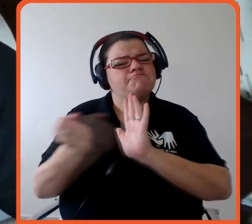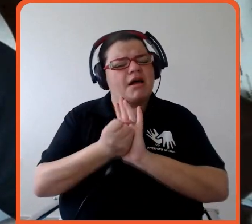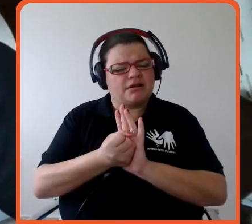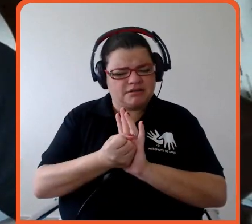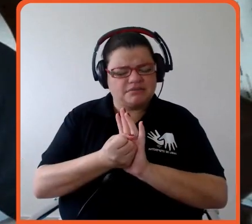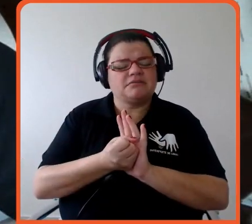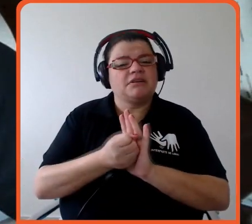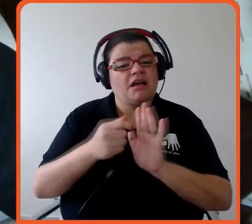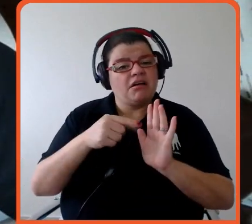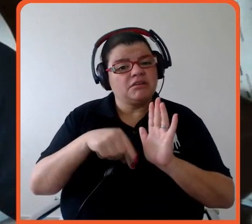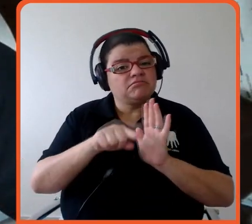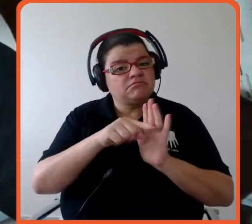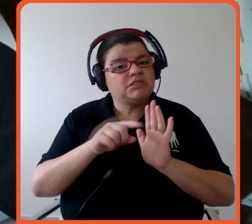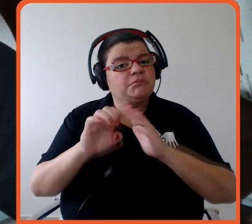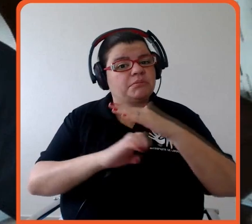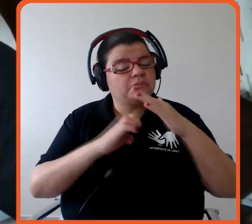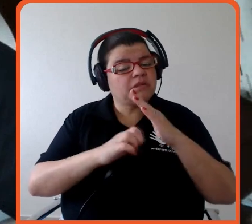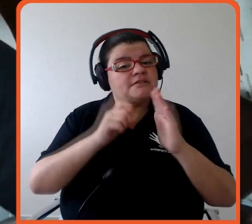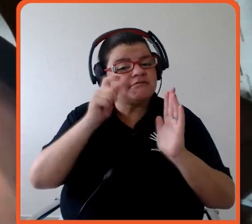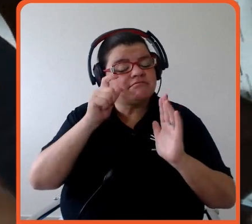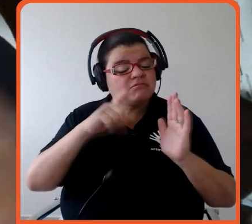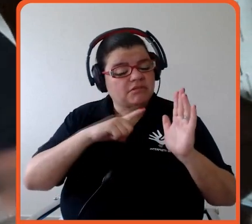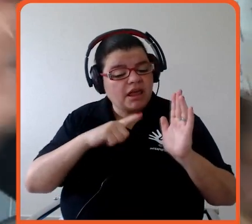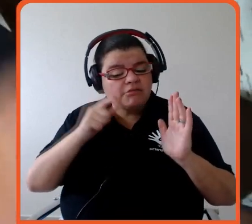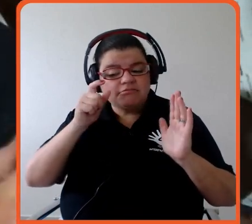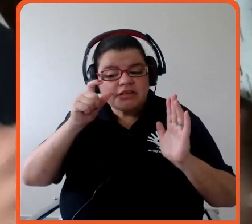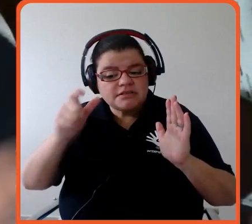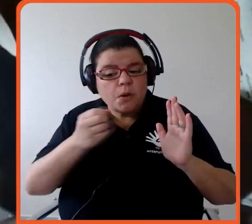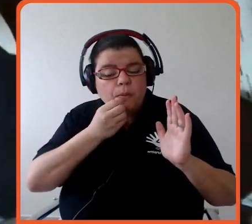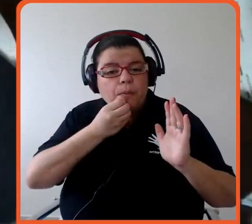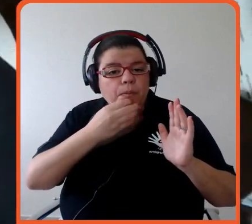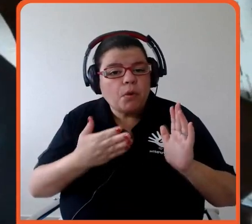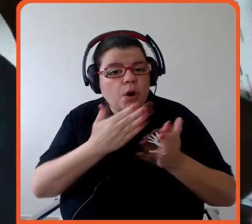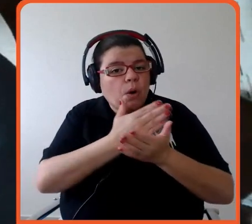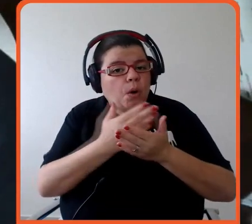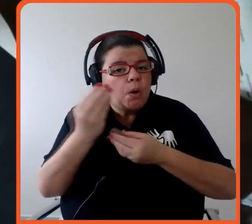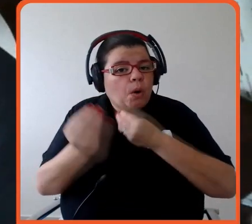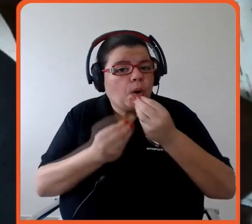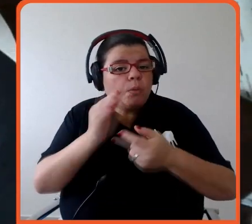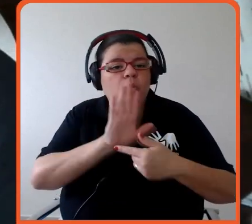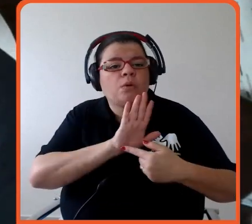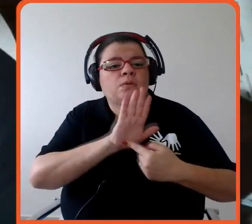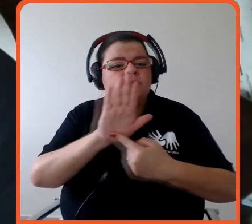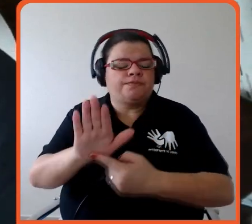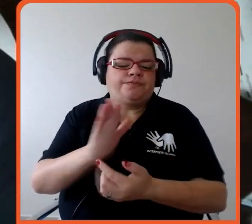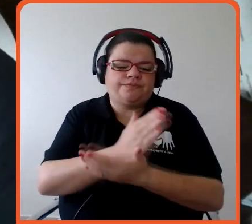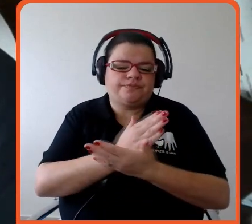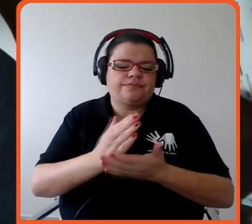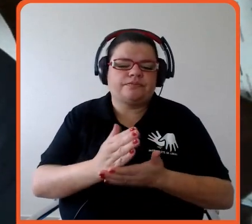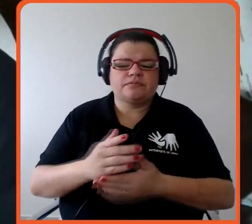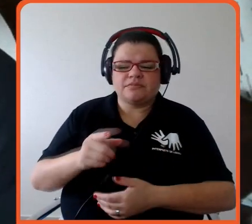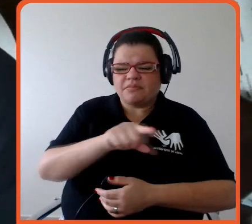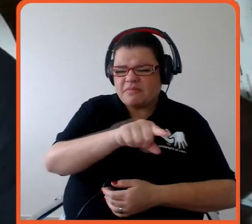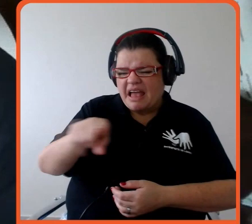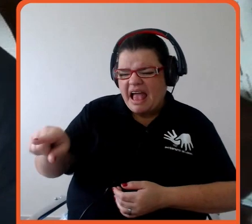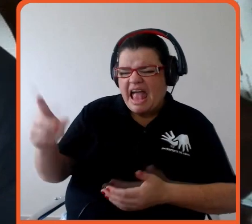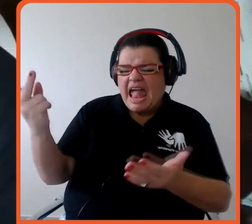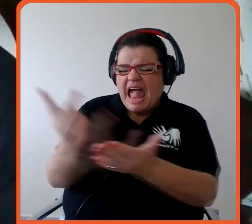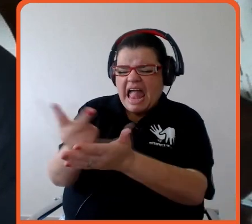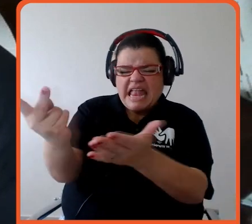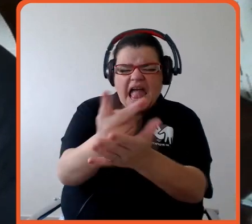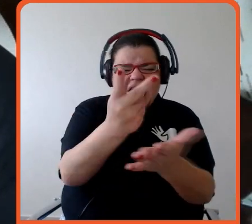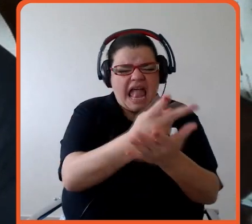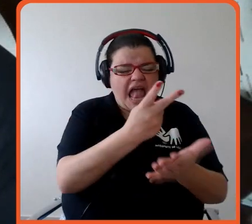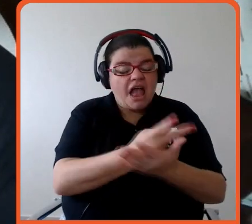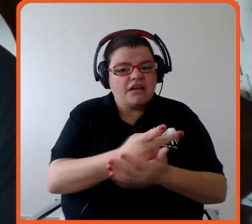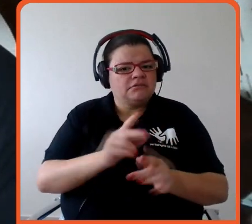mas não sabem por onde começar uma coisa é a gente falar o que os outros estão fazendo de errado e apontar o dedo ele falou cara não é por